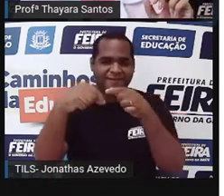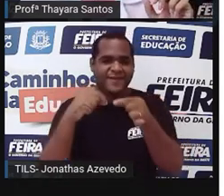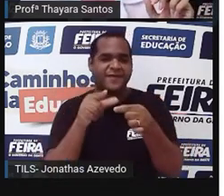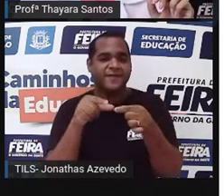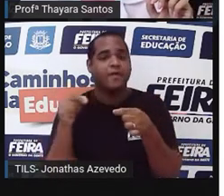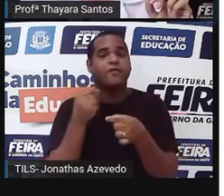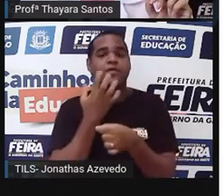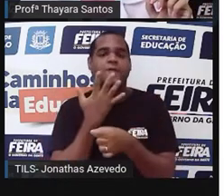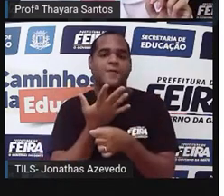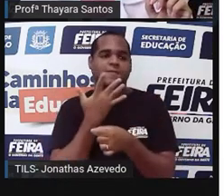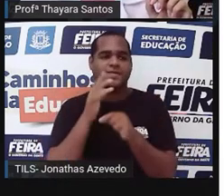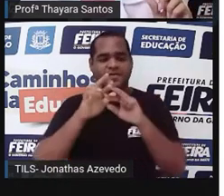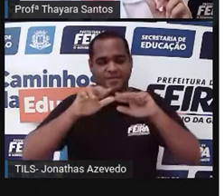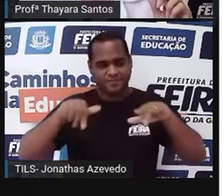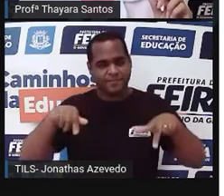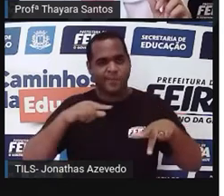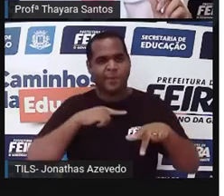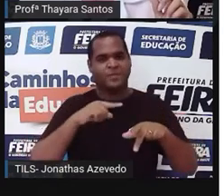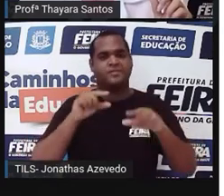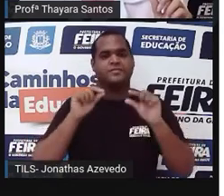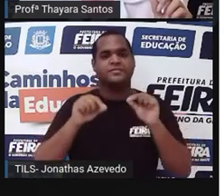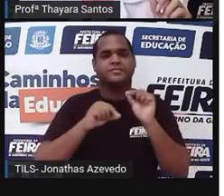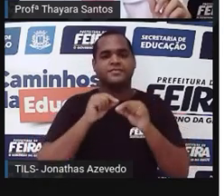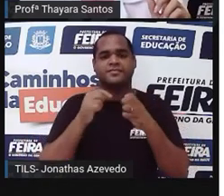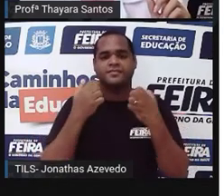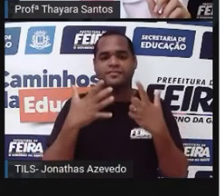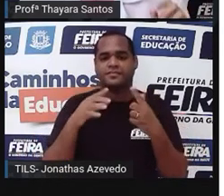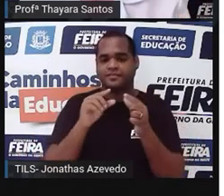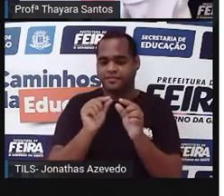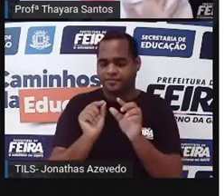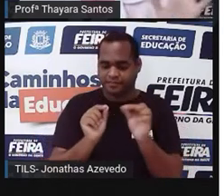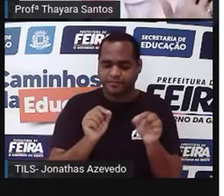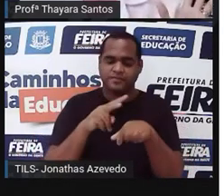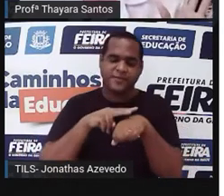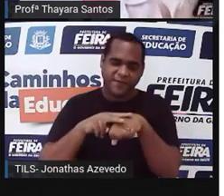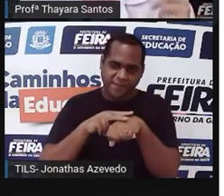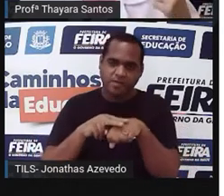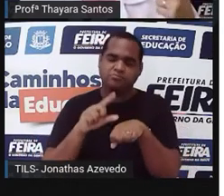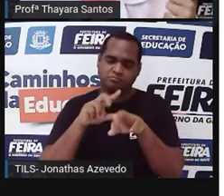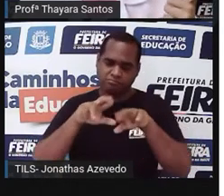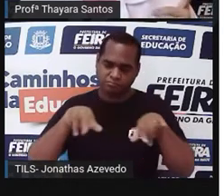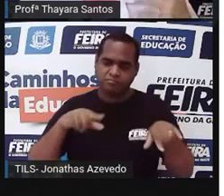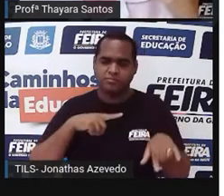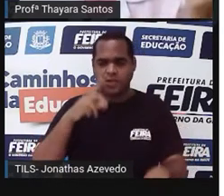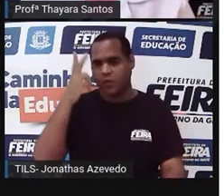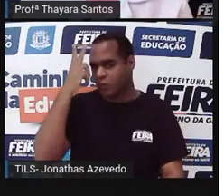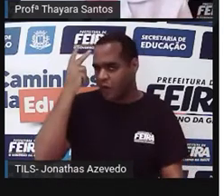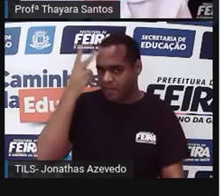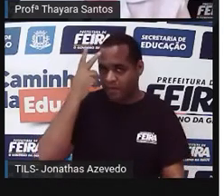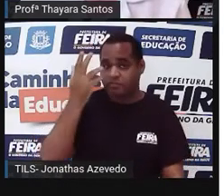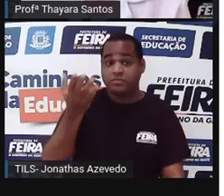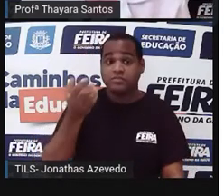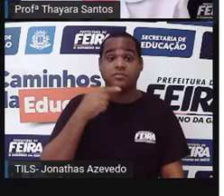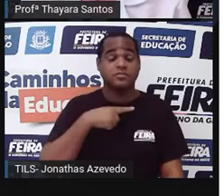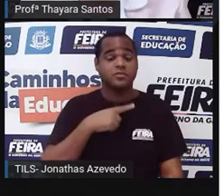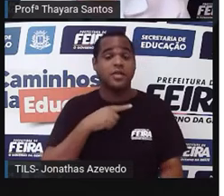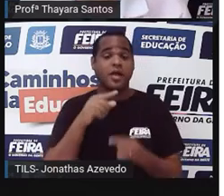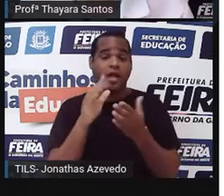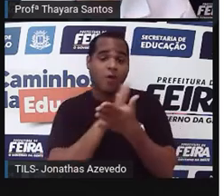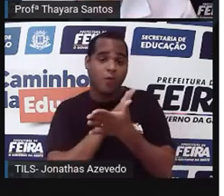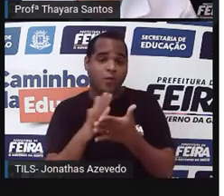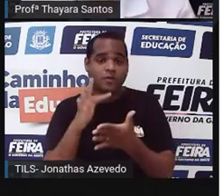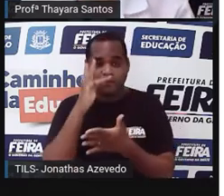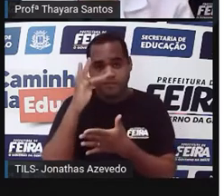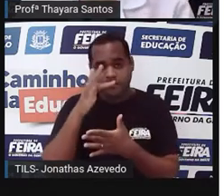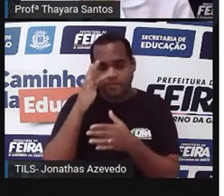coloridas, são essas partezinhas daqui, e as cépalas são esverdeadas, no geral, porque como eu falei, tem algumas flores que elas apresentam